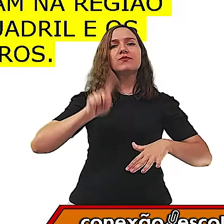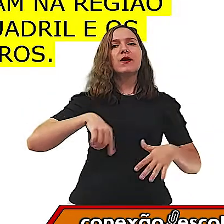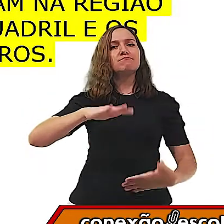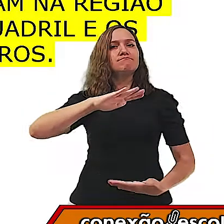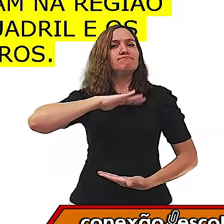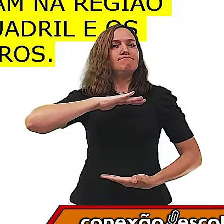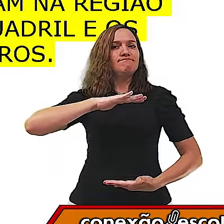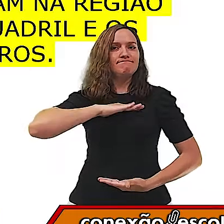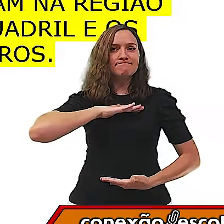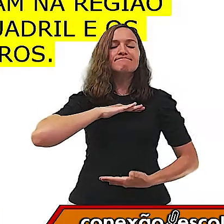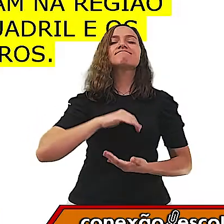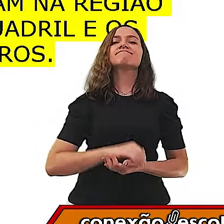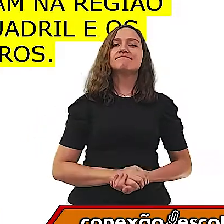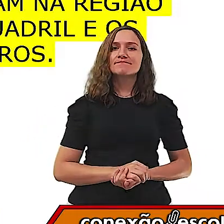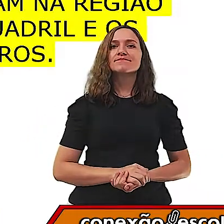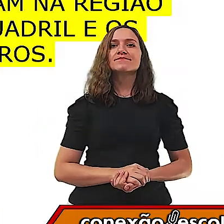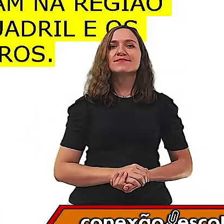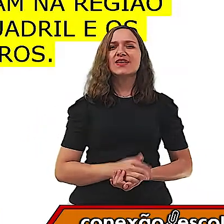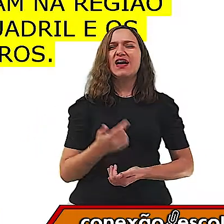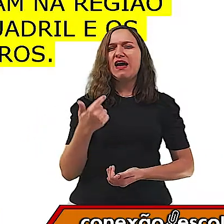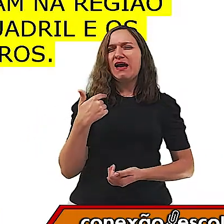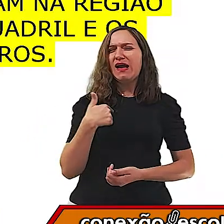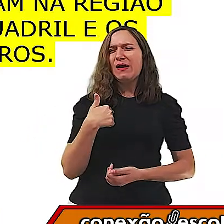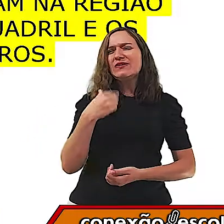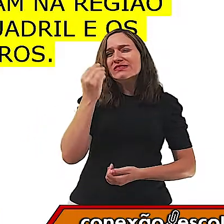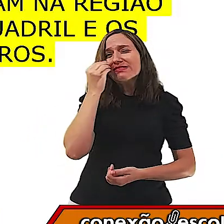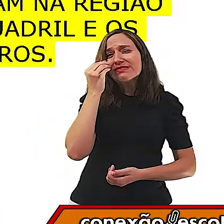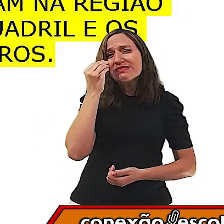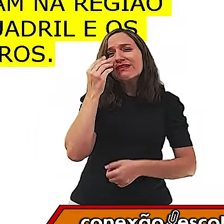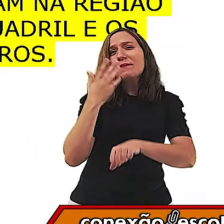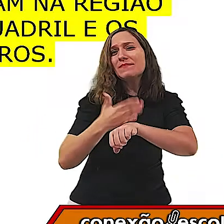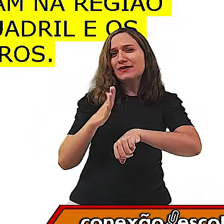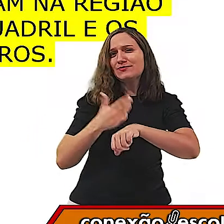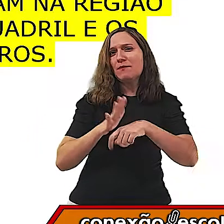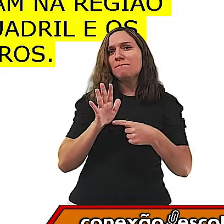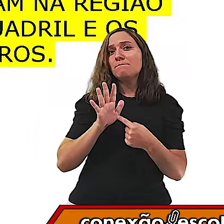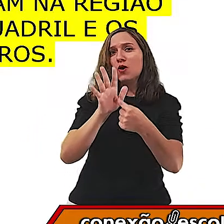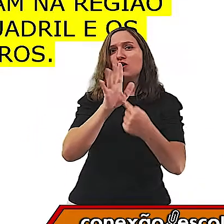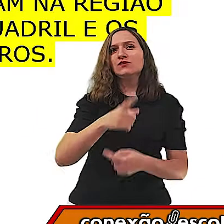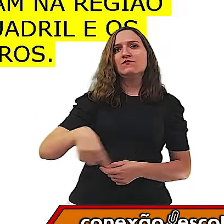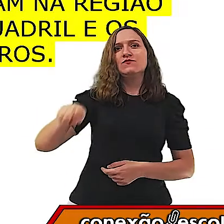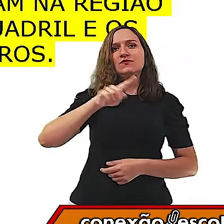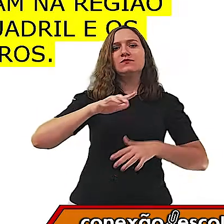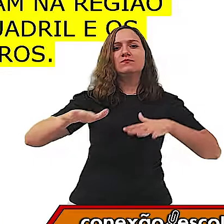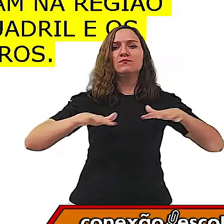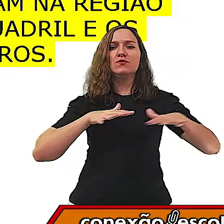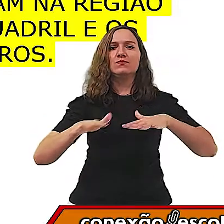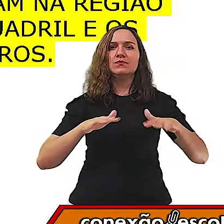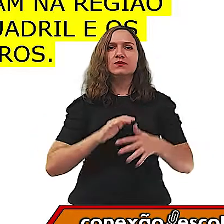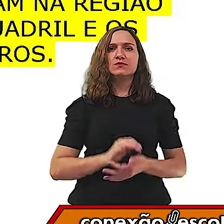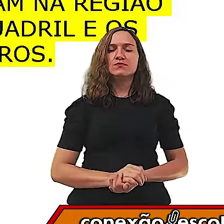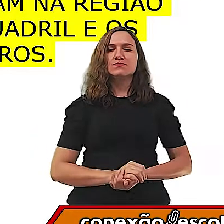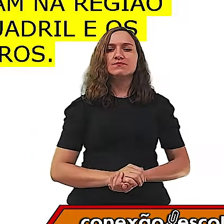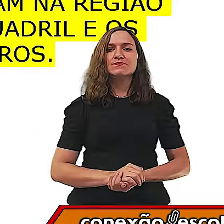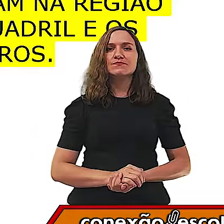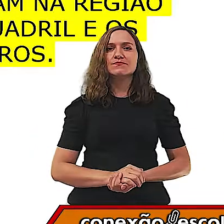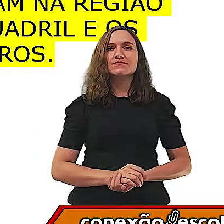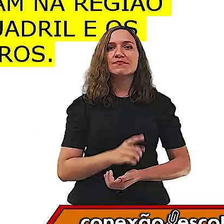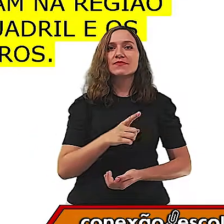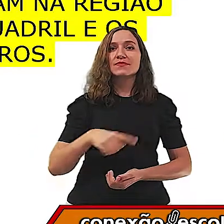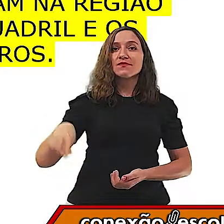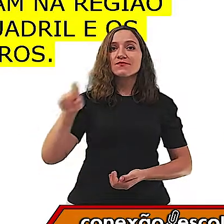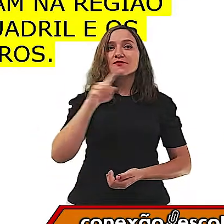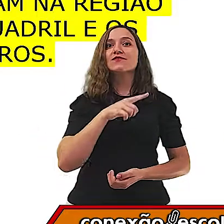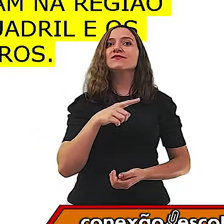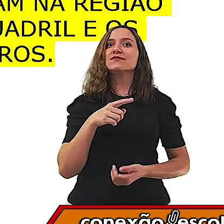ombros. Vou me arriscar aqui e tentar fazer um movimento de capoeira. Vocês não